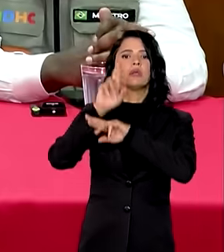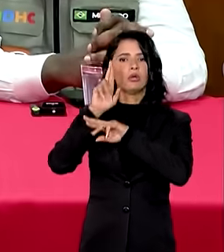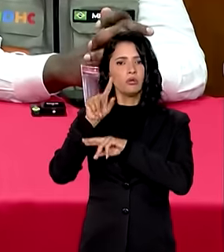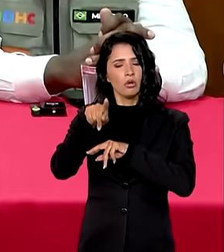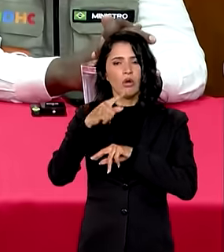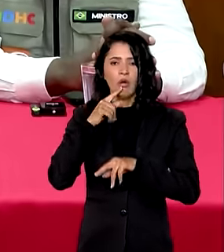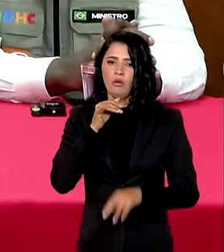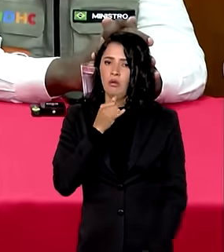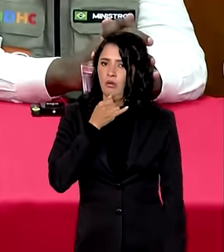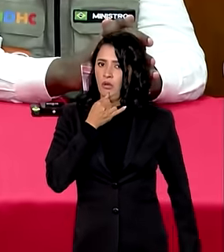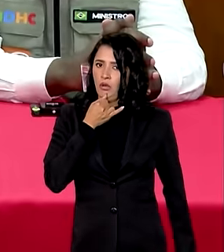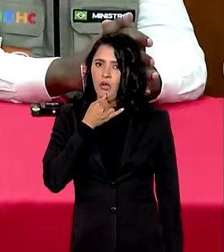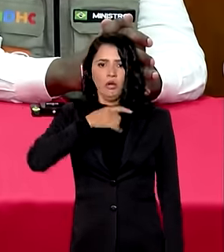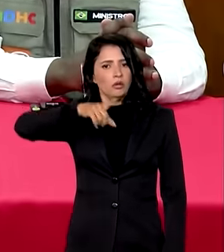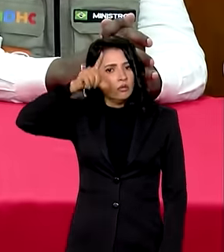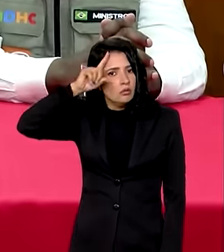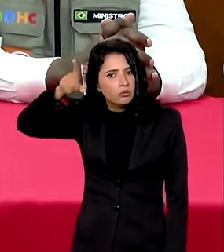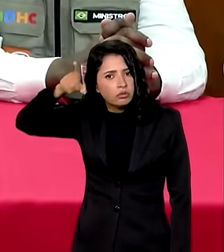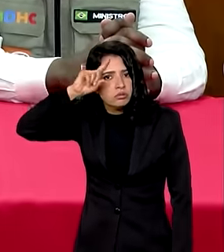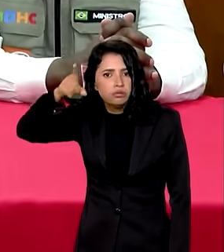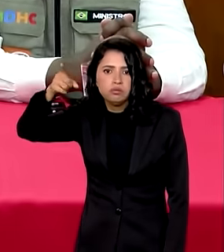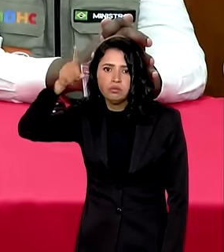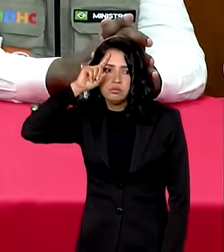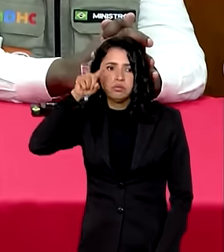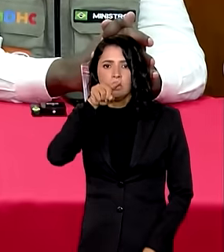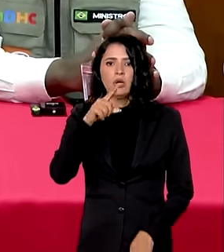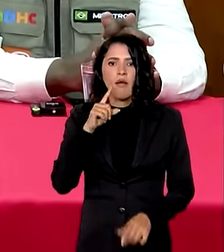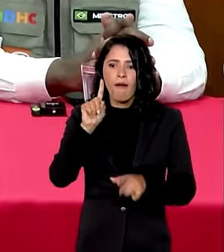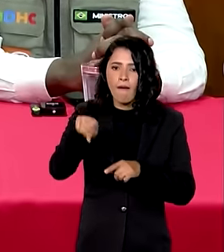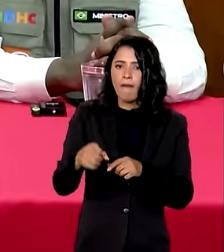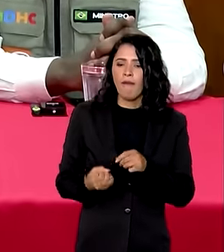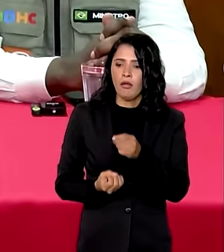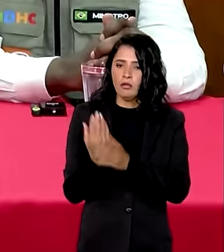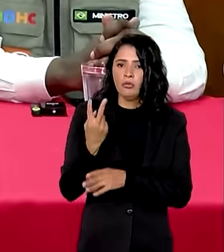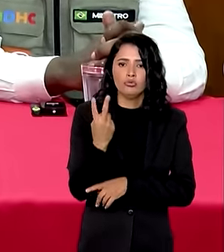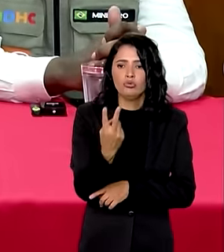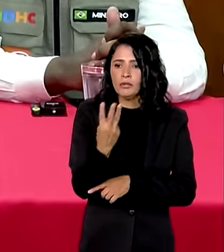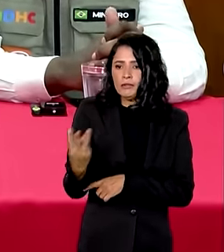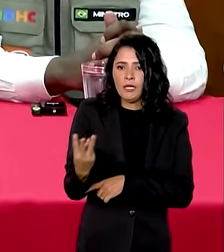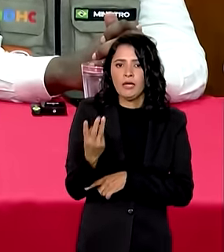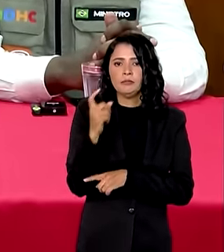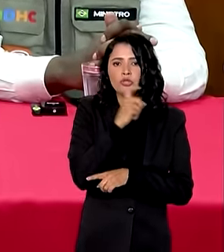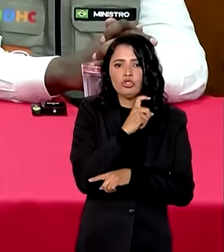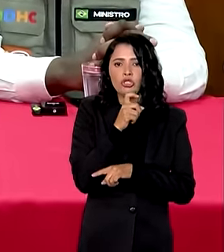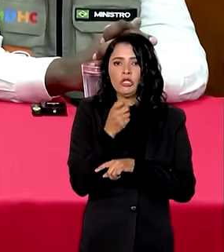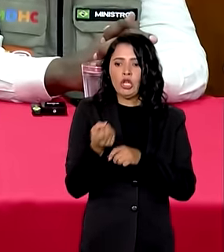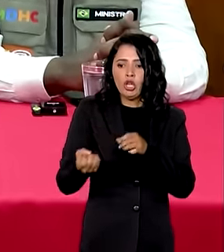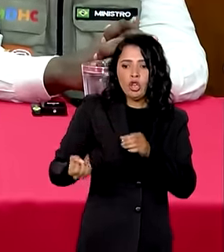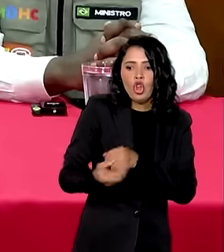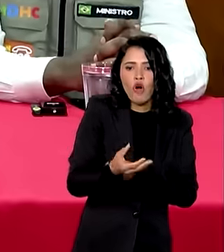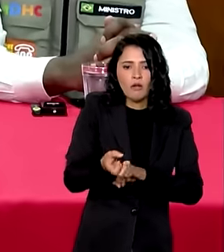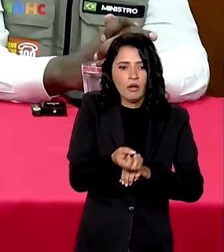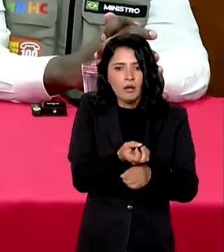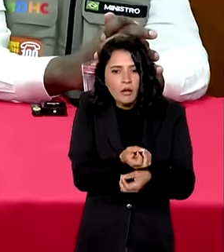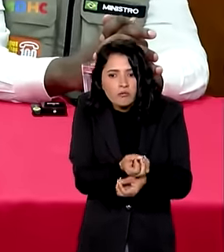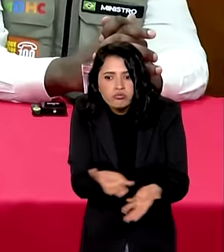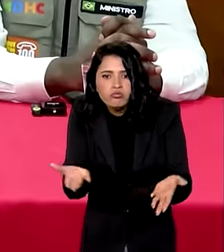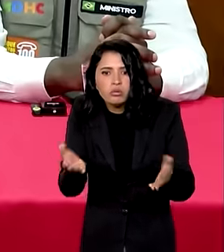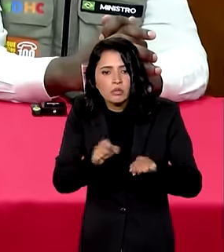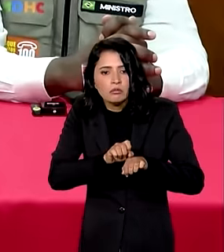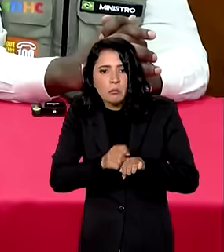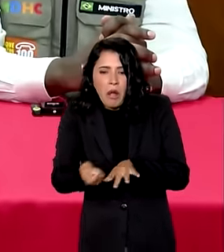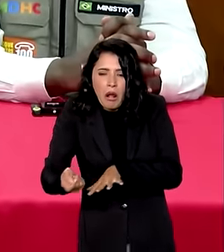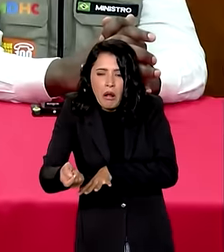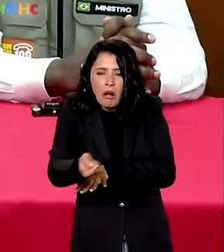Infelizmente, todos os dias são produzidas duas, três fake news novas, que são espalhadas,